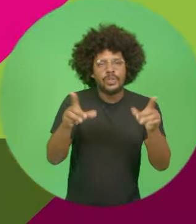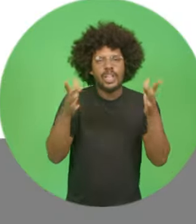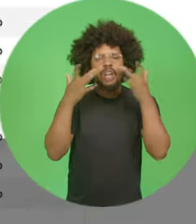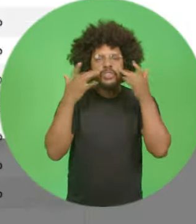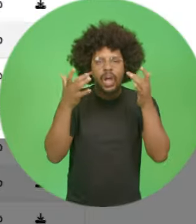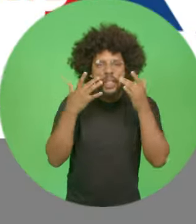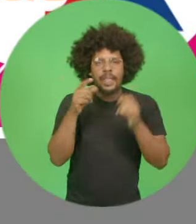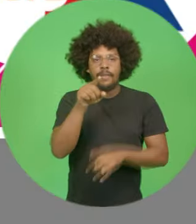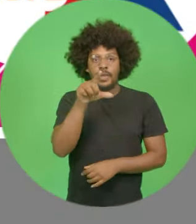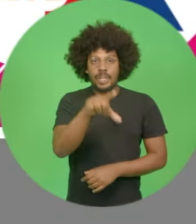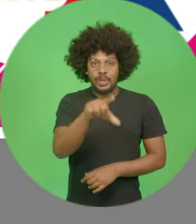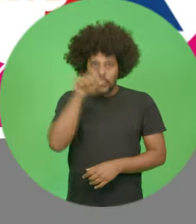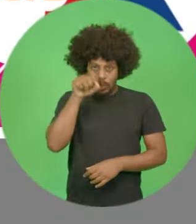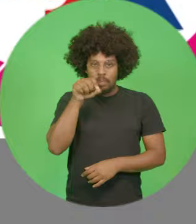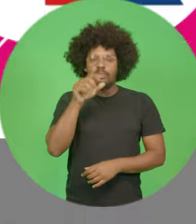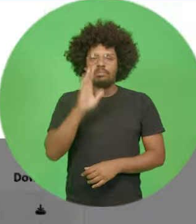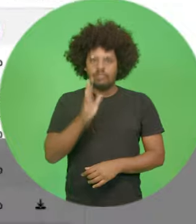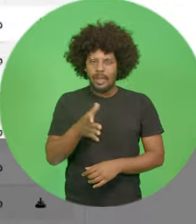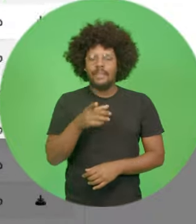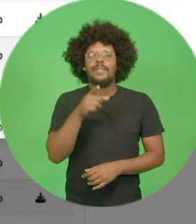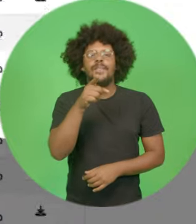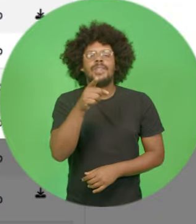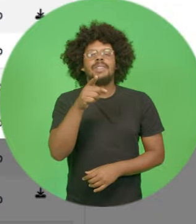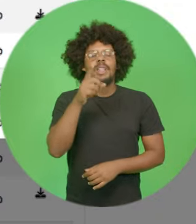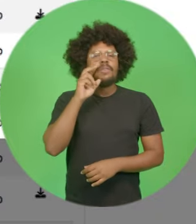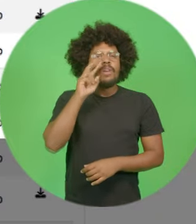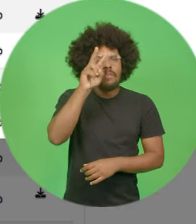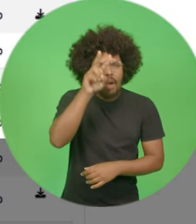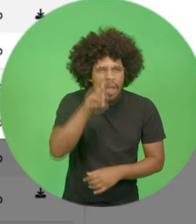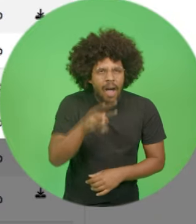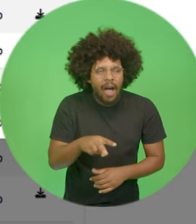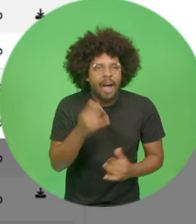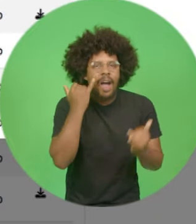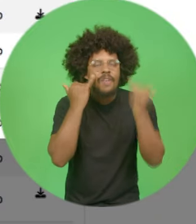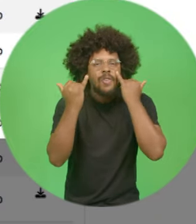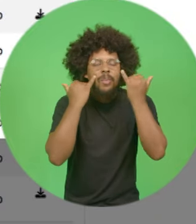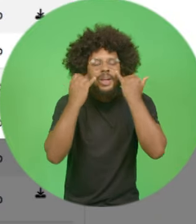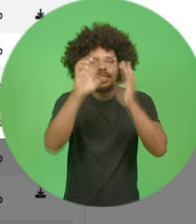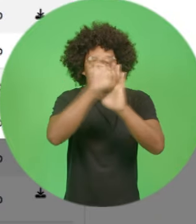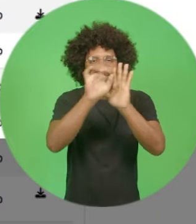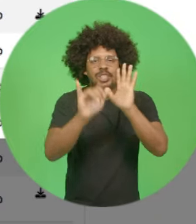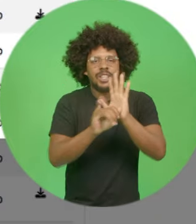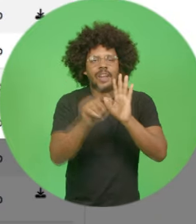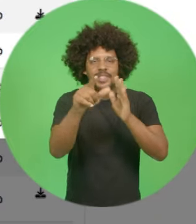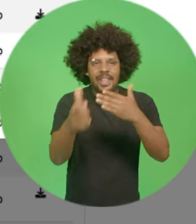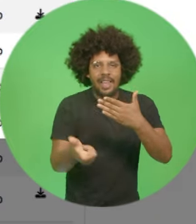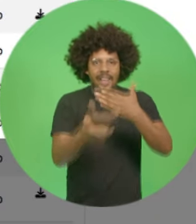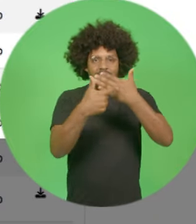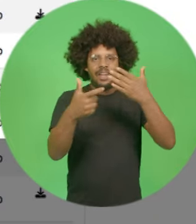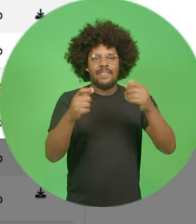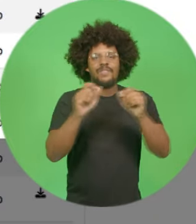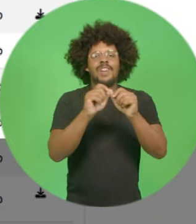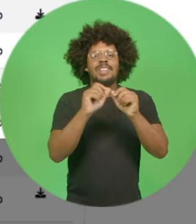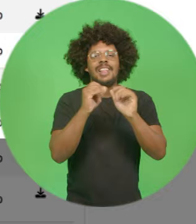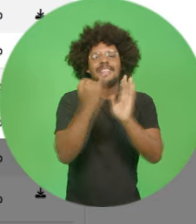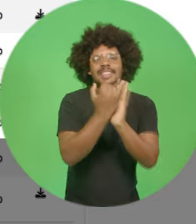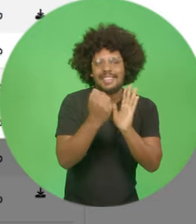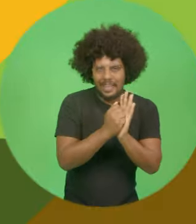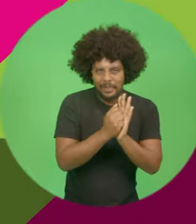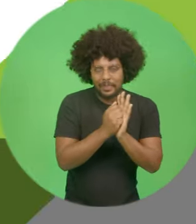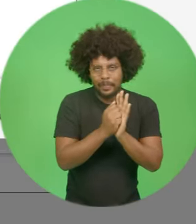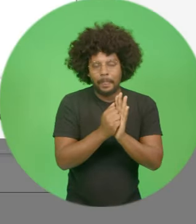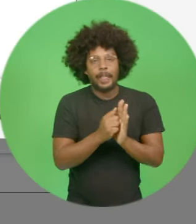Ao escolher esta opção, você encontra as informações do edital e aperta em Fazer Inscrição,